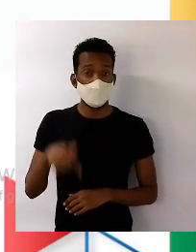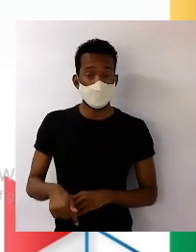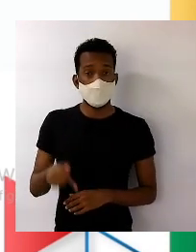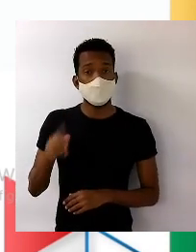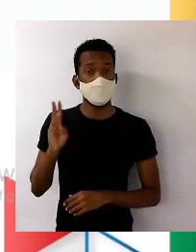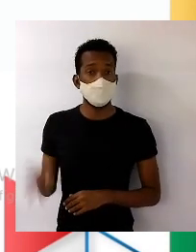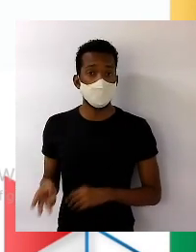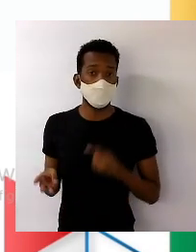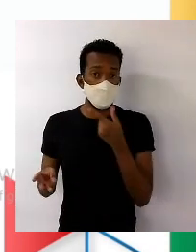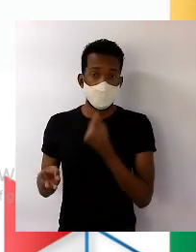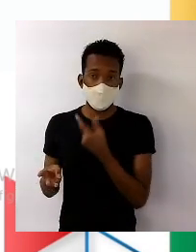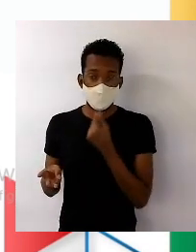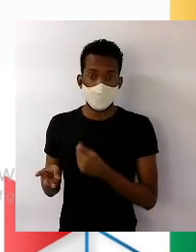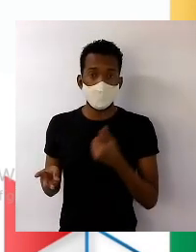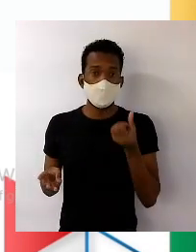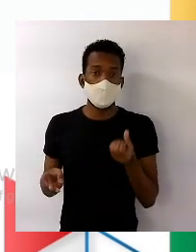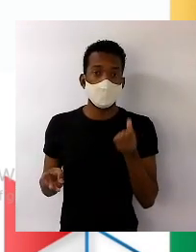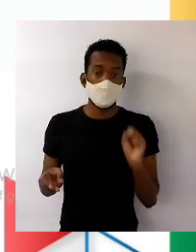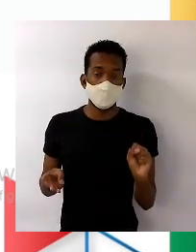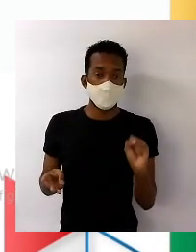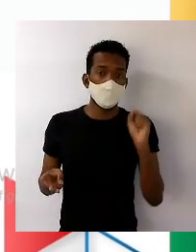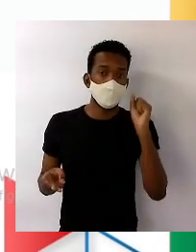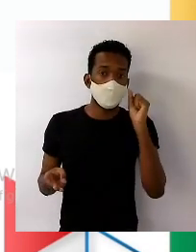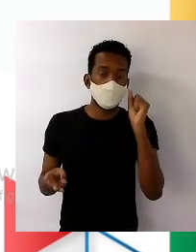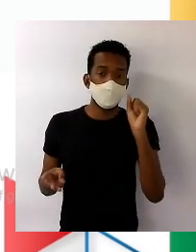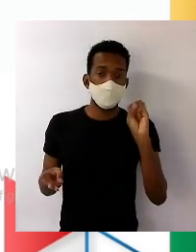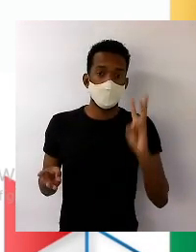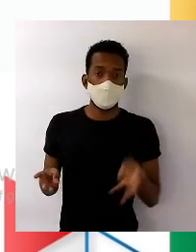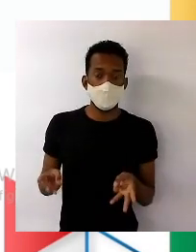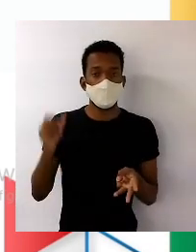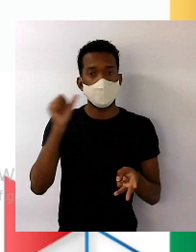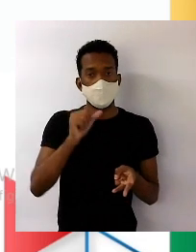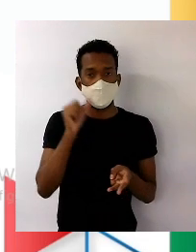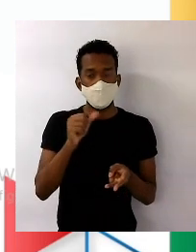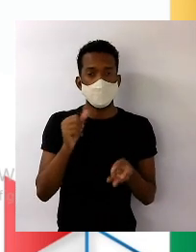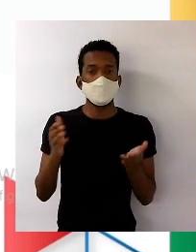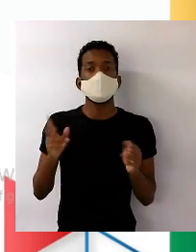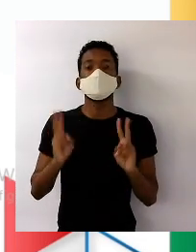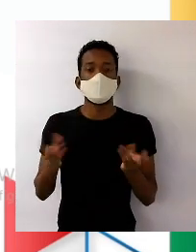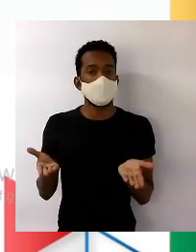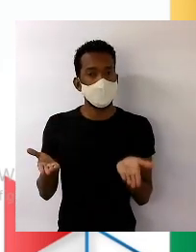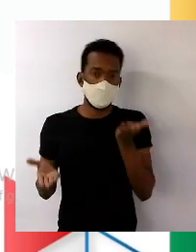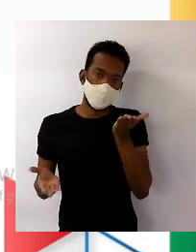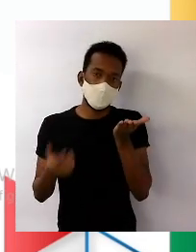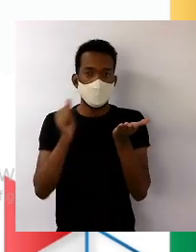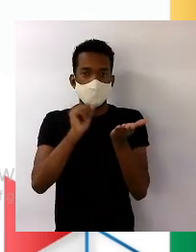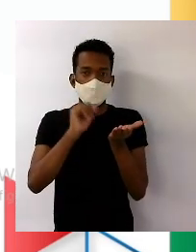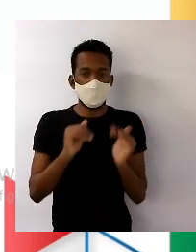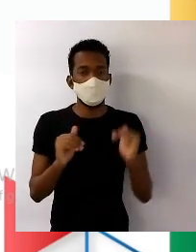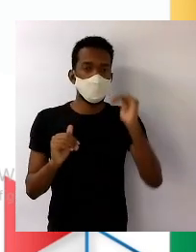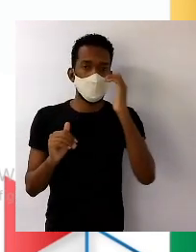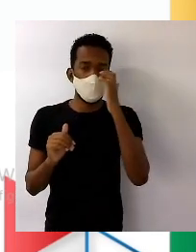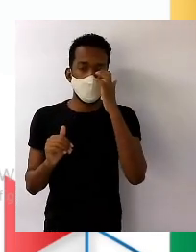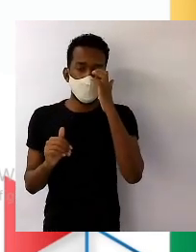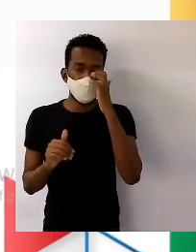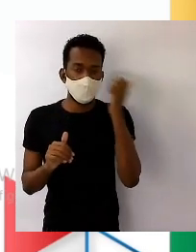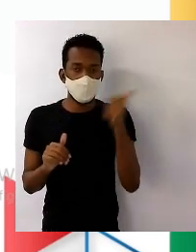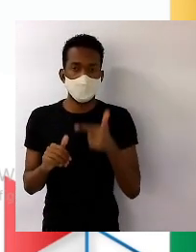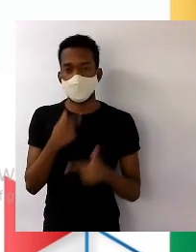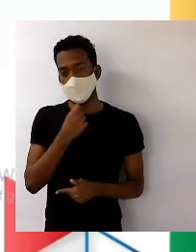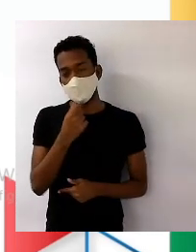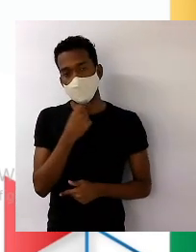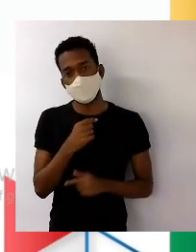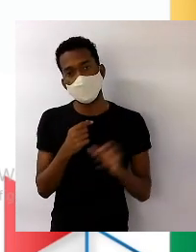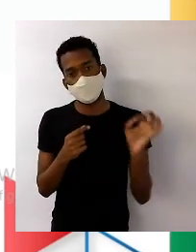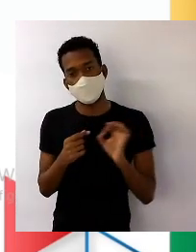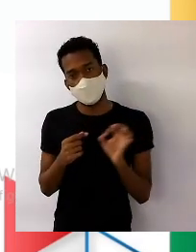de homens e 68 milhões eram de mulheres. Sempre as mulheres aí num quantitativo maior do que o homem. Um percentual